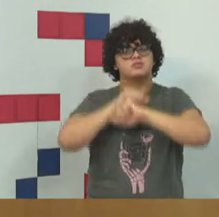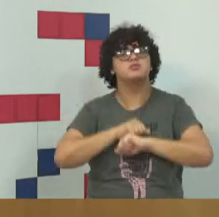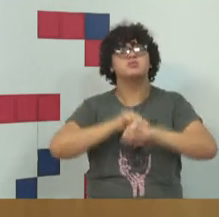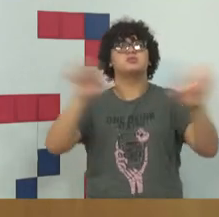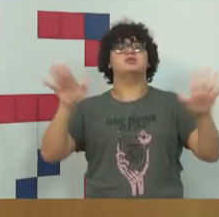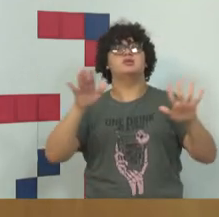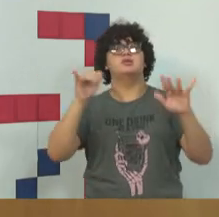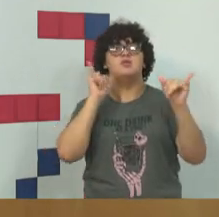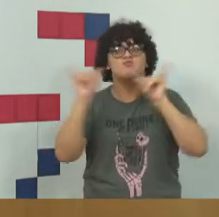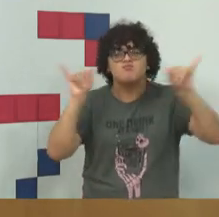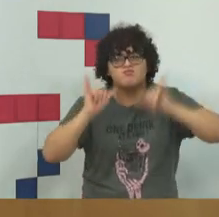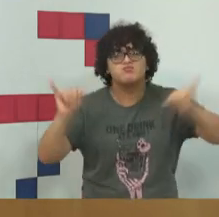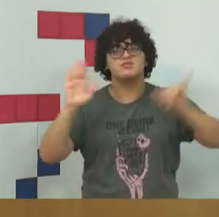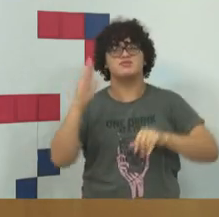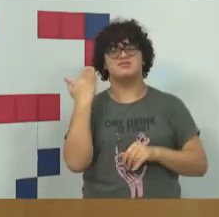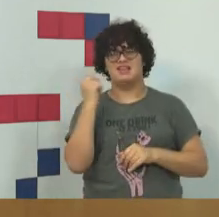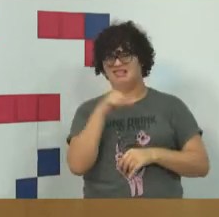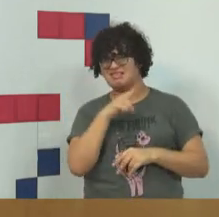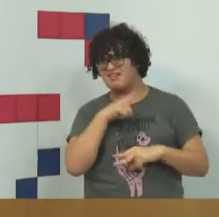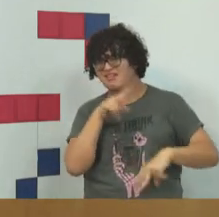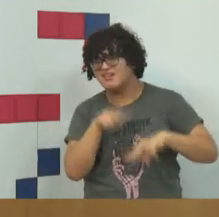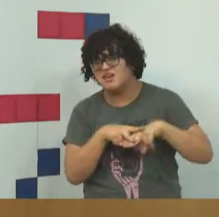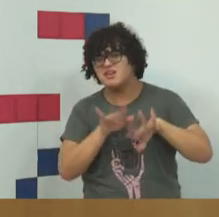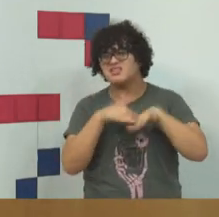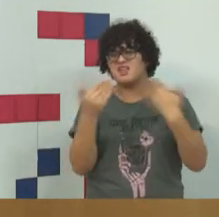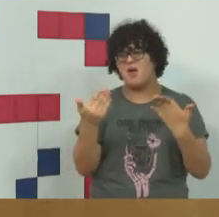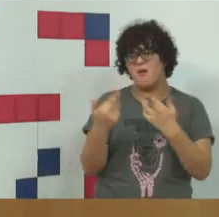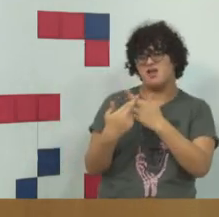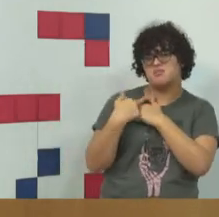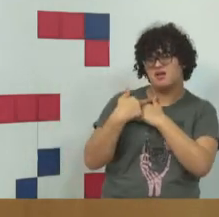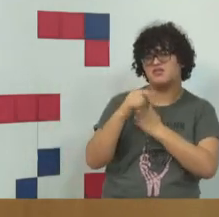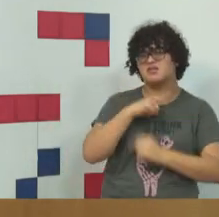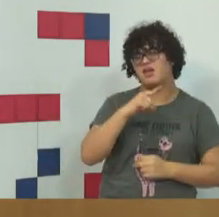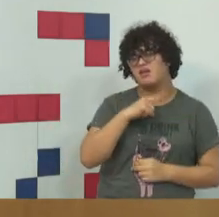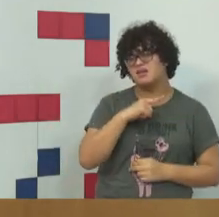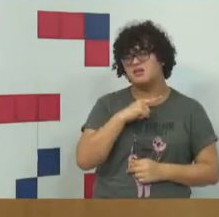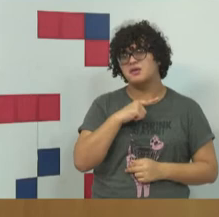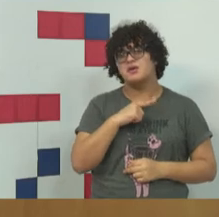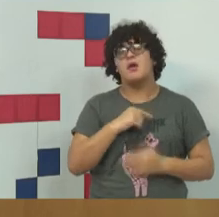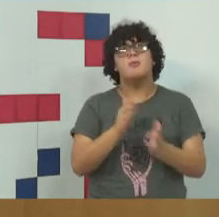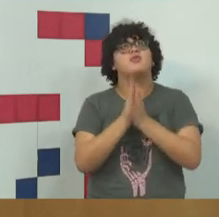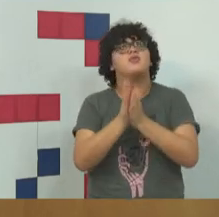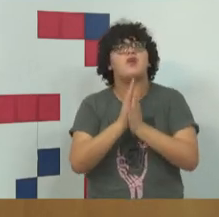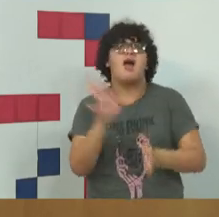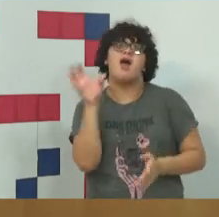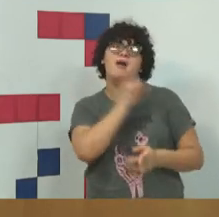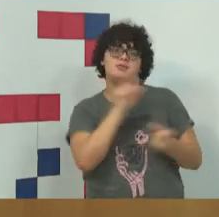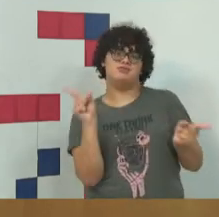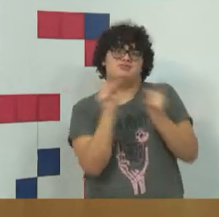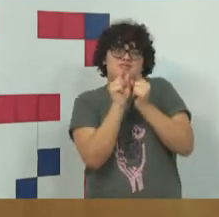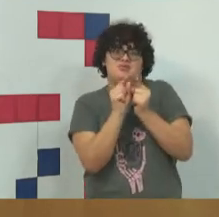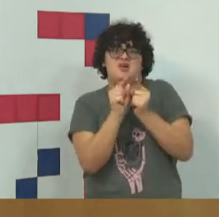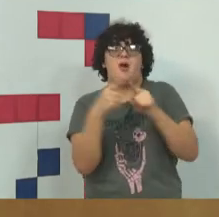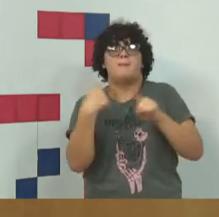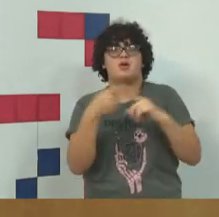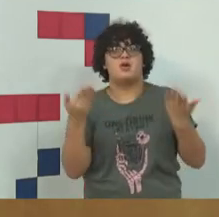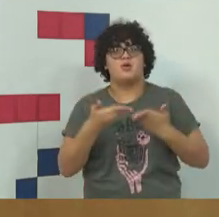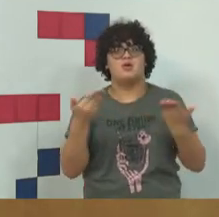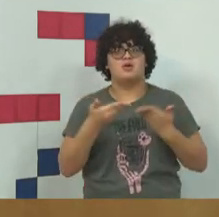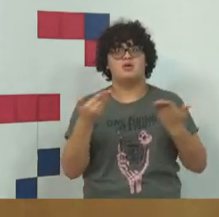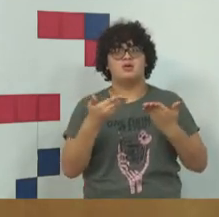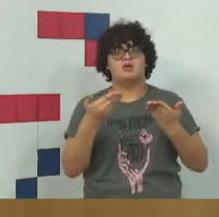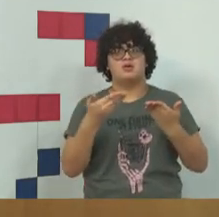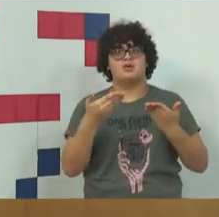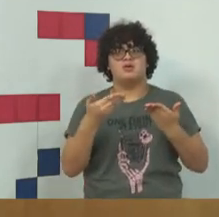de fake news. Tem algum responsável? Eu vou pedir para que seja bem breve a resposta, porque a gente tem mais